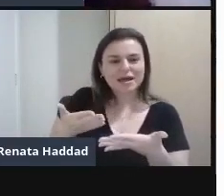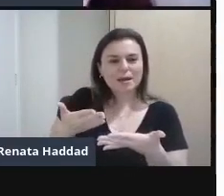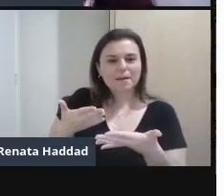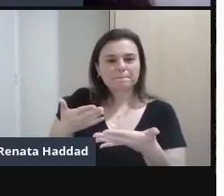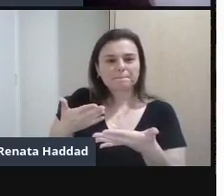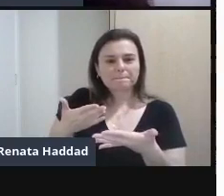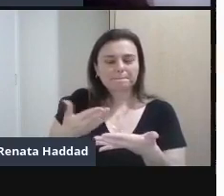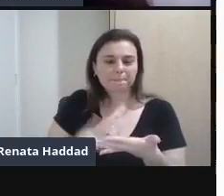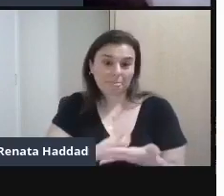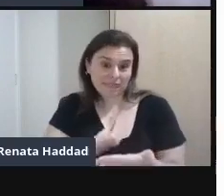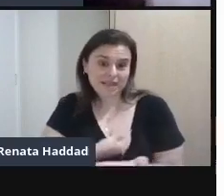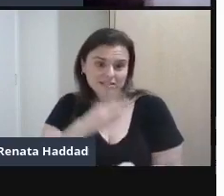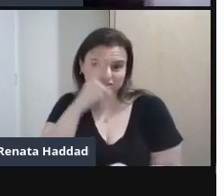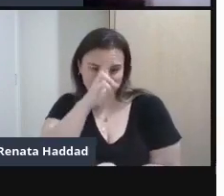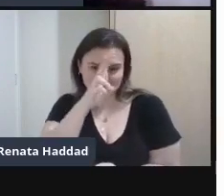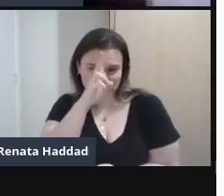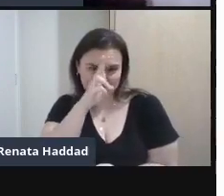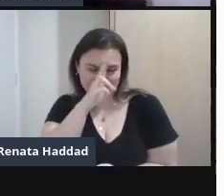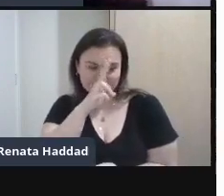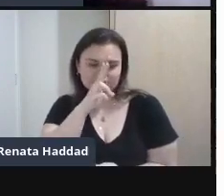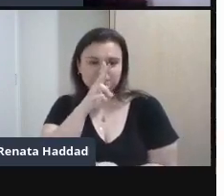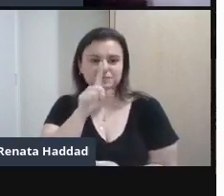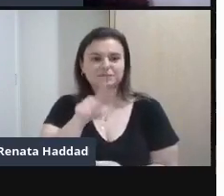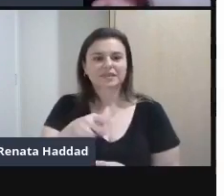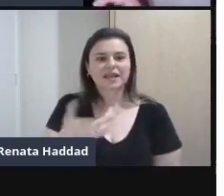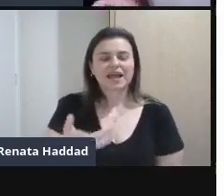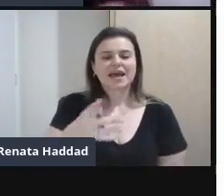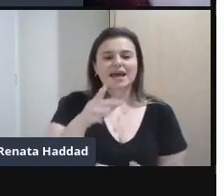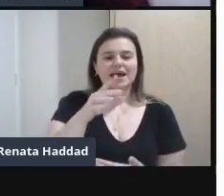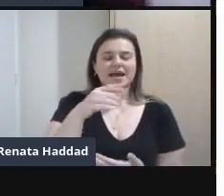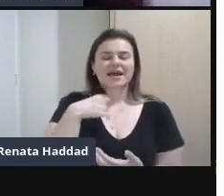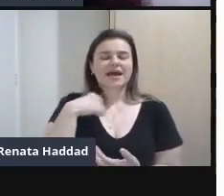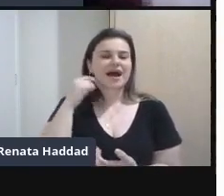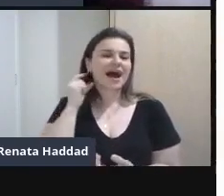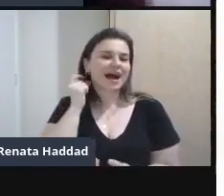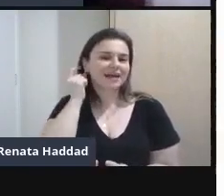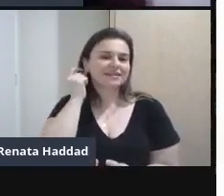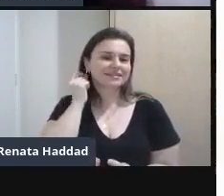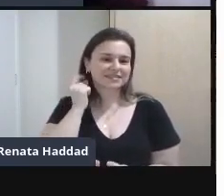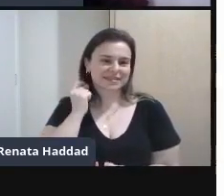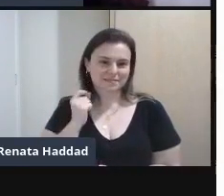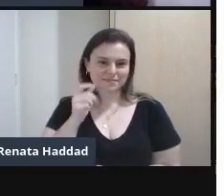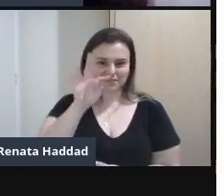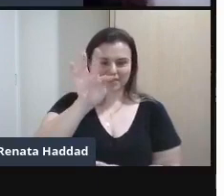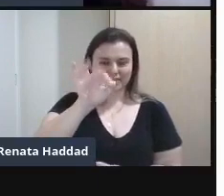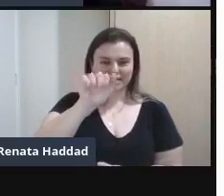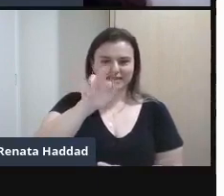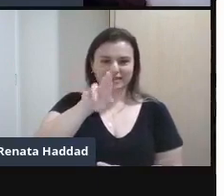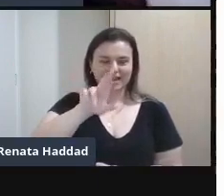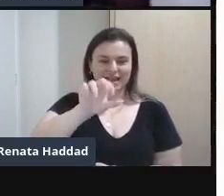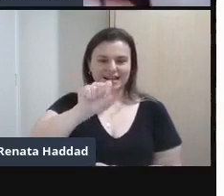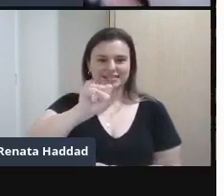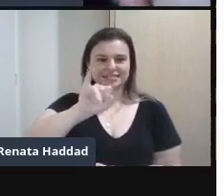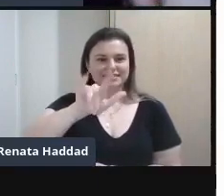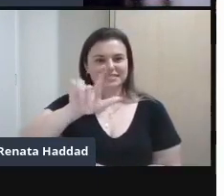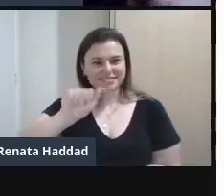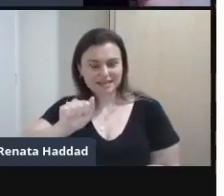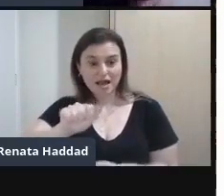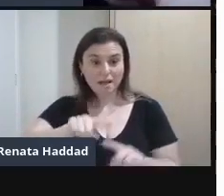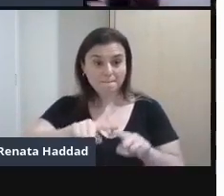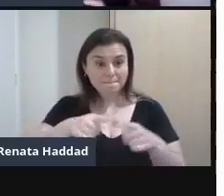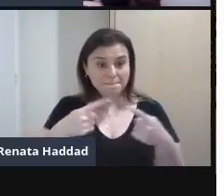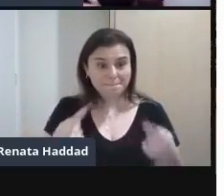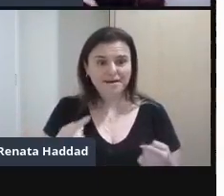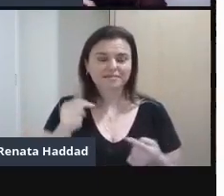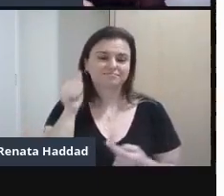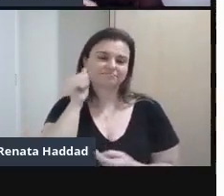uma biografia Que me encanta muito É a Tarsila do Amaral Daqui a pouco Vamos chegar nela Mas são mulheres Que faziam Tinha